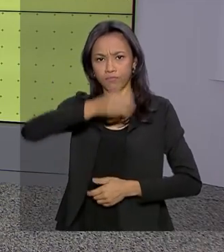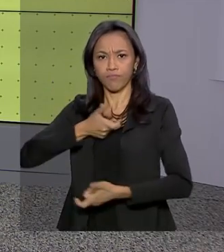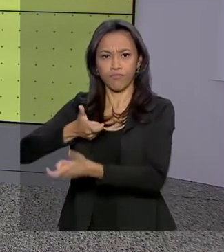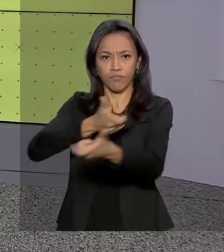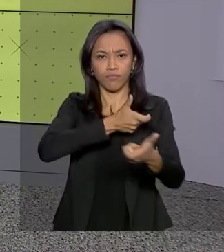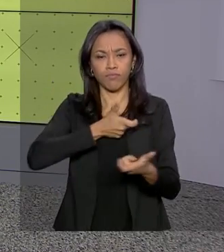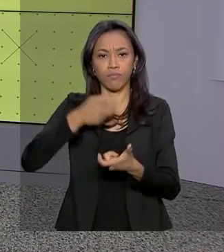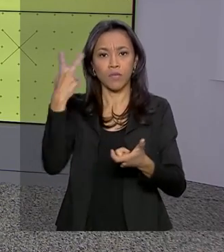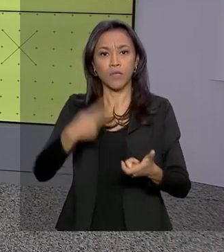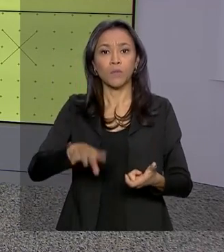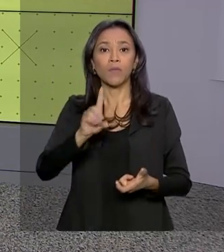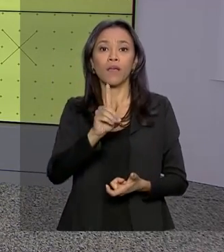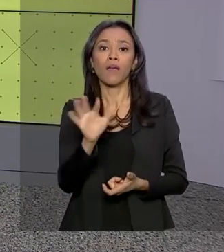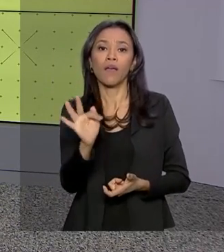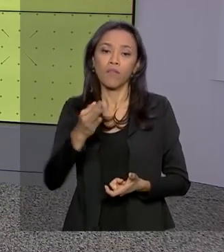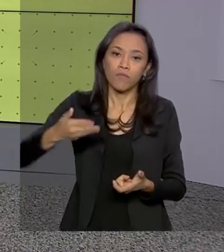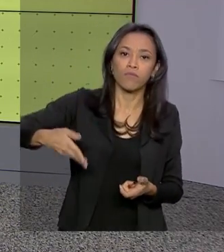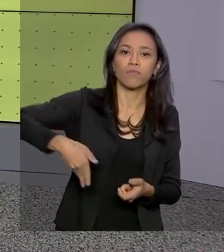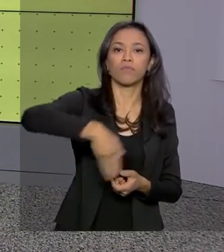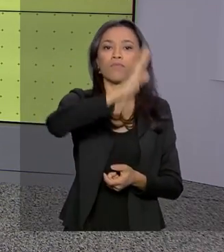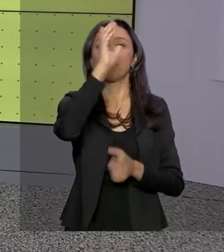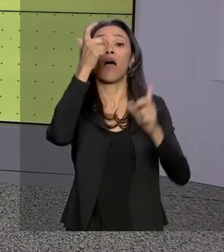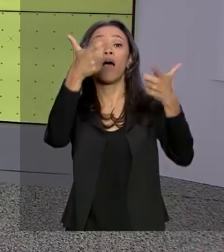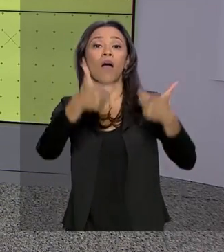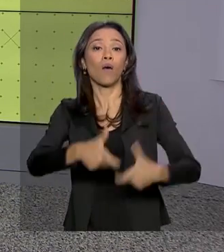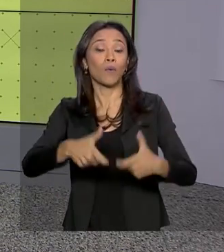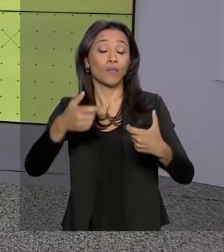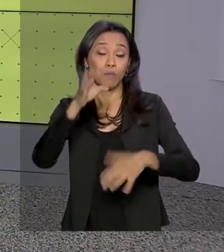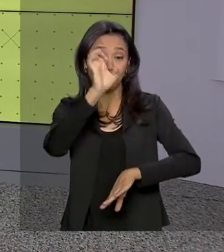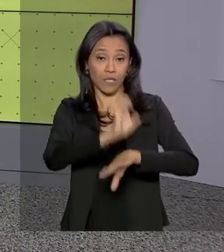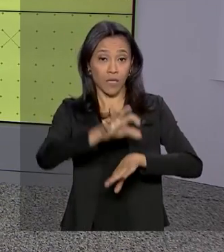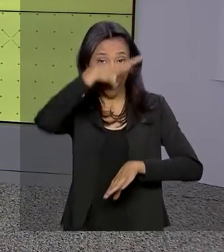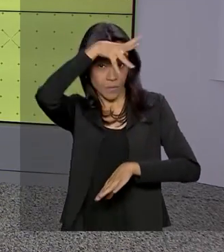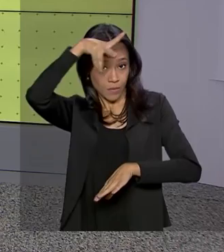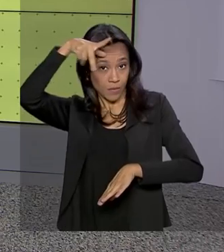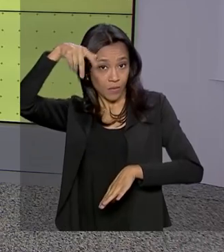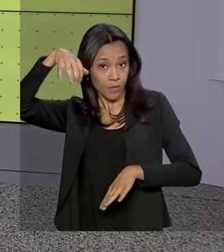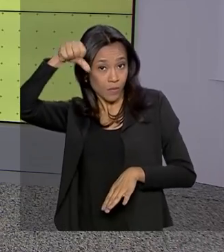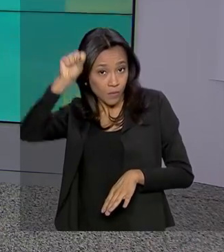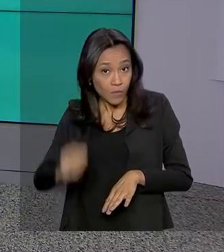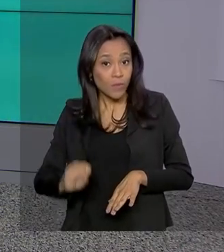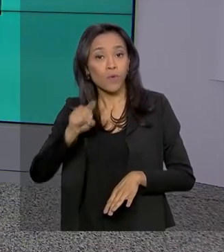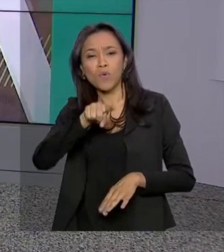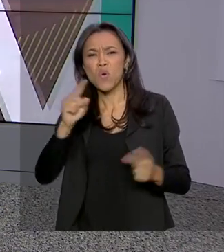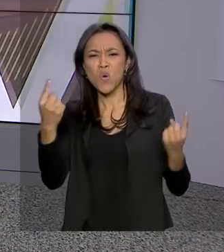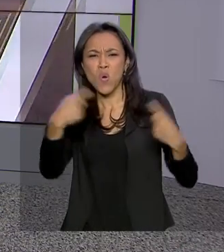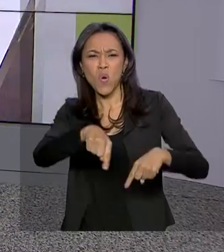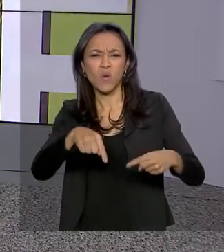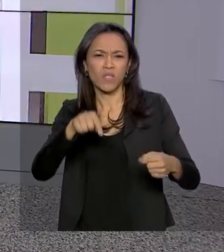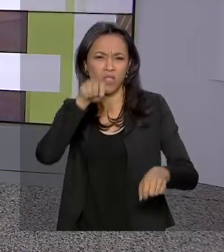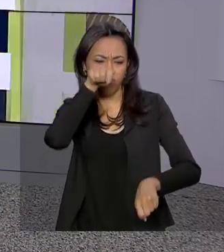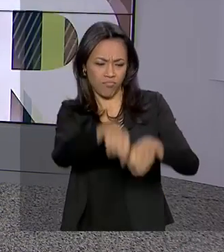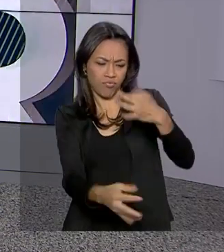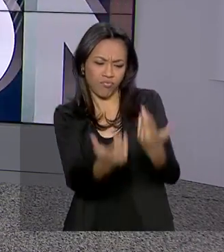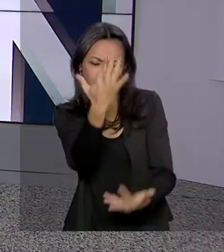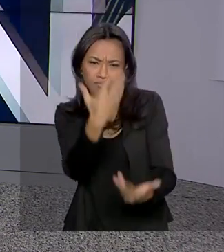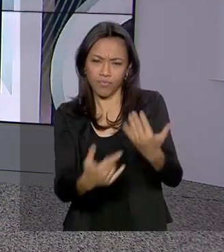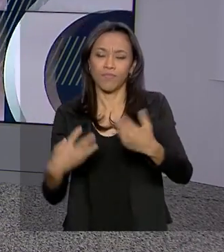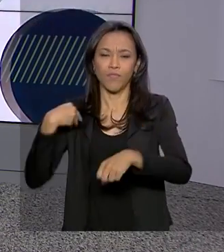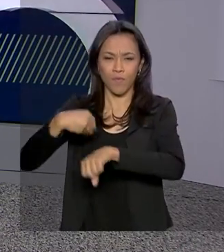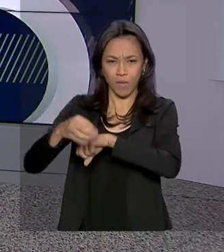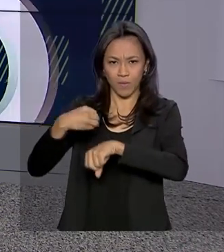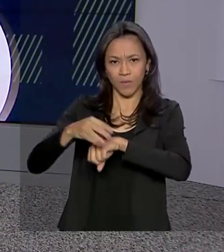Federal Seguem hoje para a região do Pantanal, no Mato Grosso do Sul, para auxiliar no combate a queimadas. Selma Dias tem as informações.